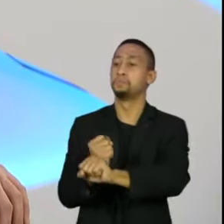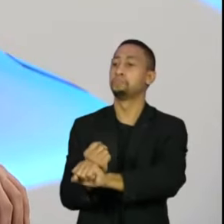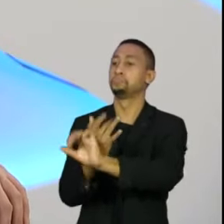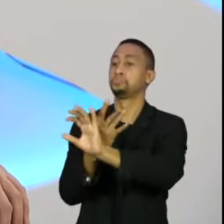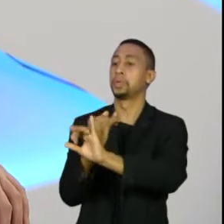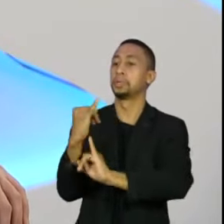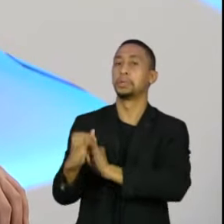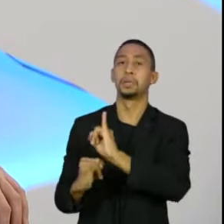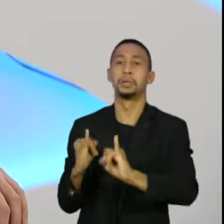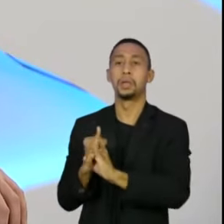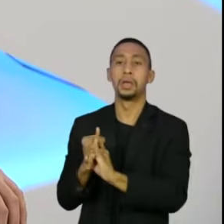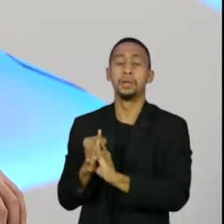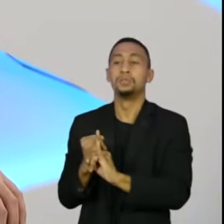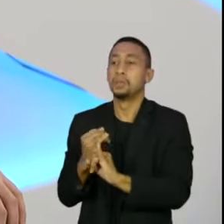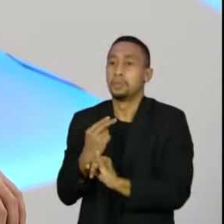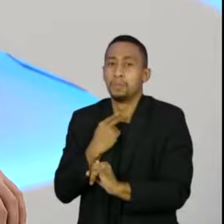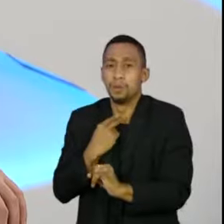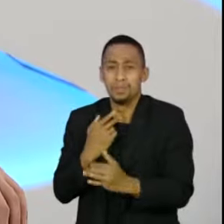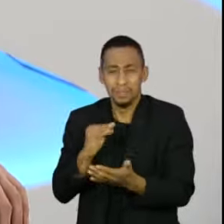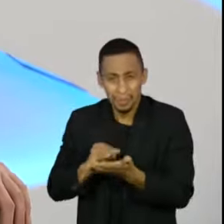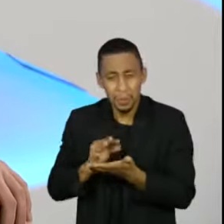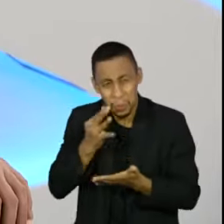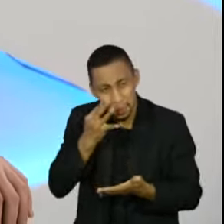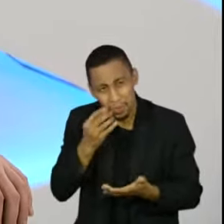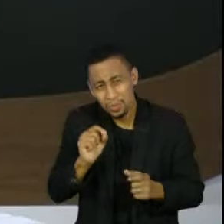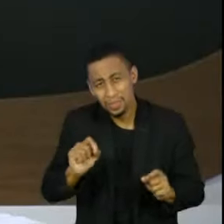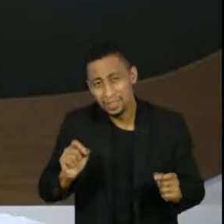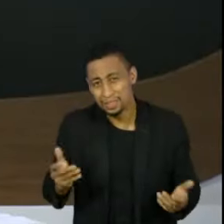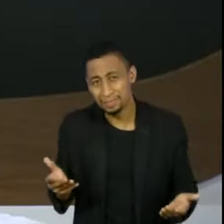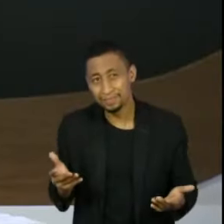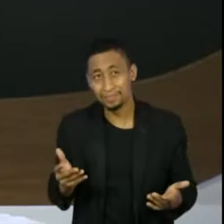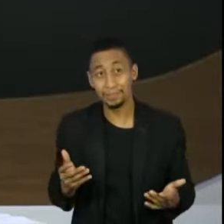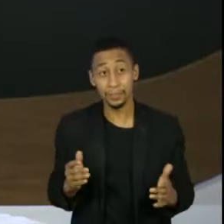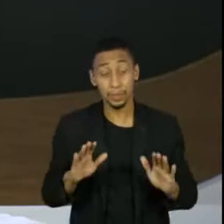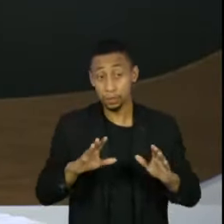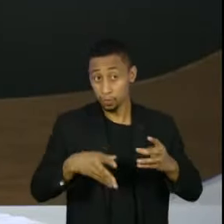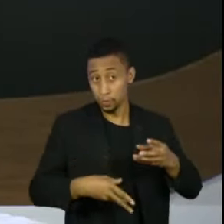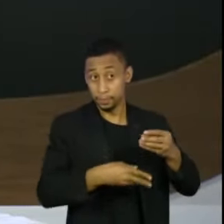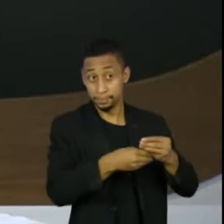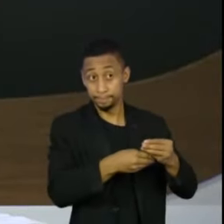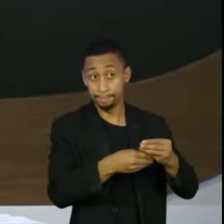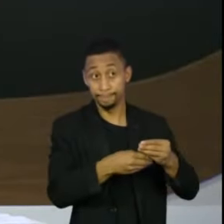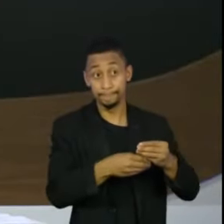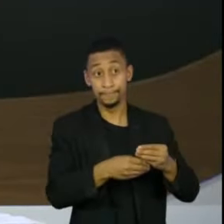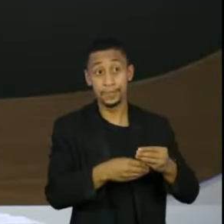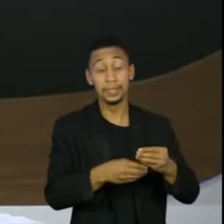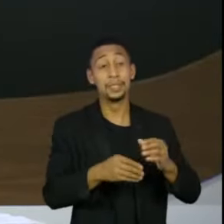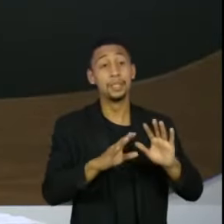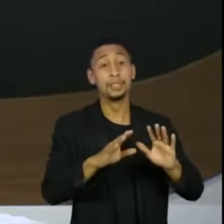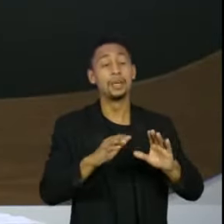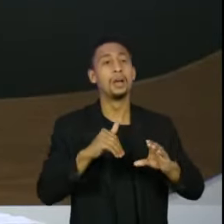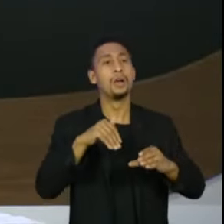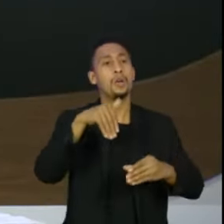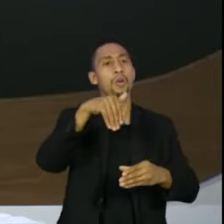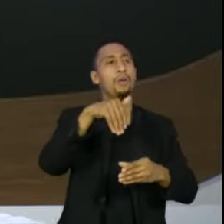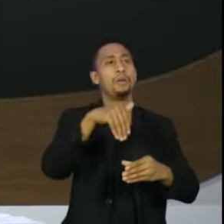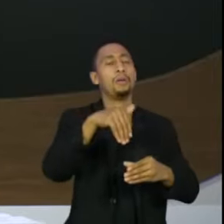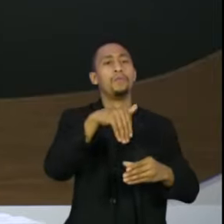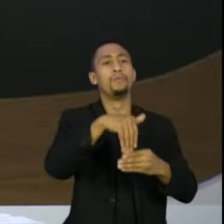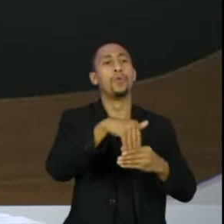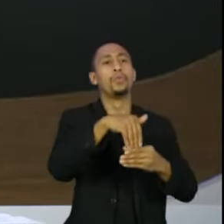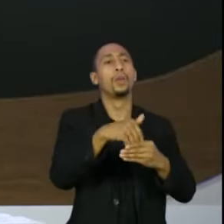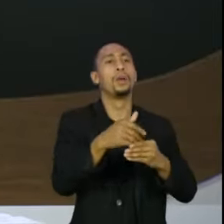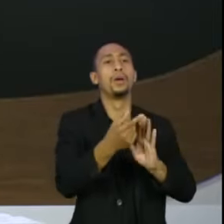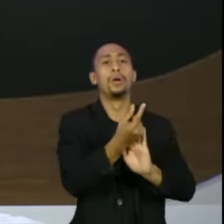ter um funcionamento presencial? Não. Inclusive, você está só completando? Porque a gente ficou sem votar o orçamento muito